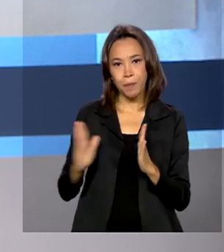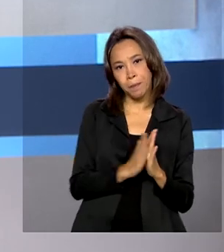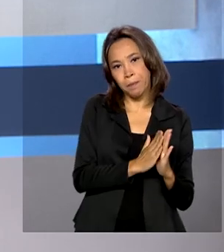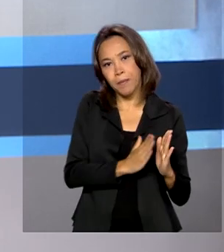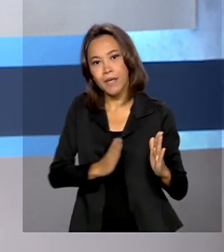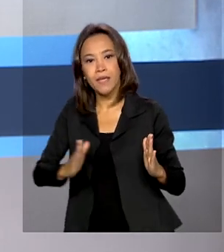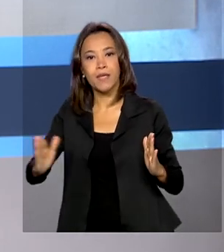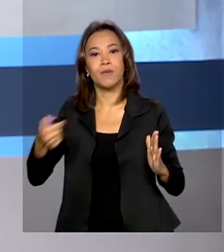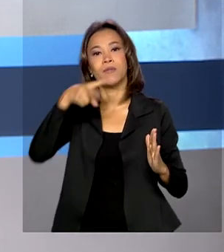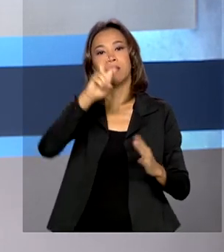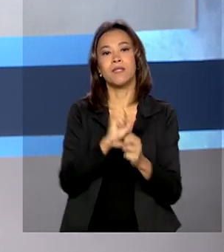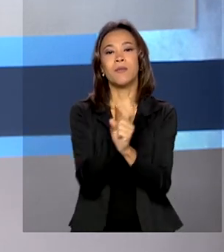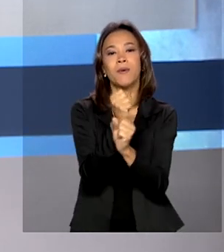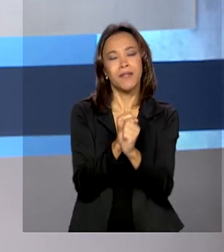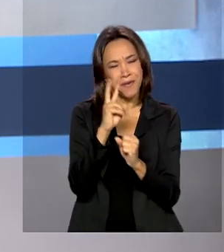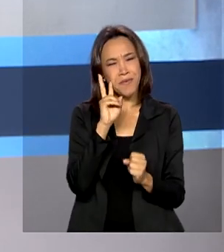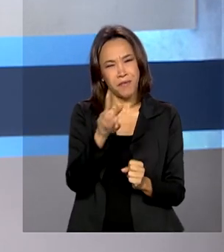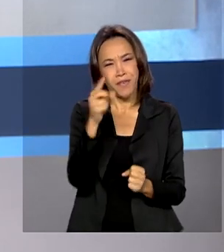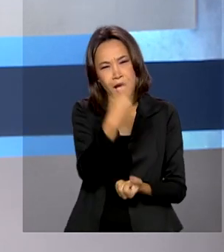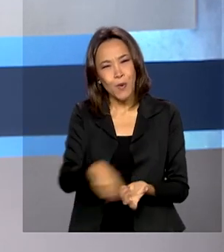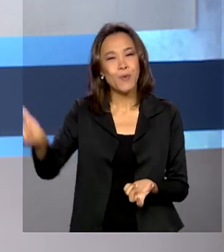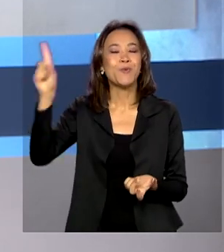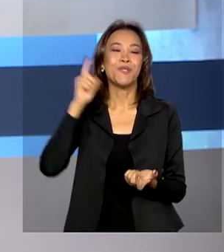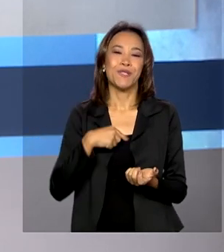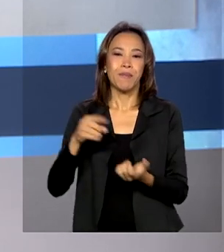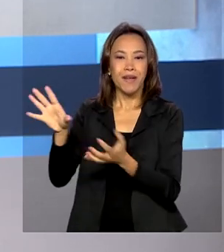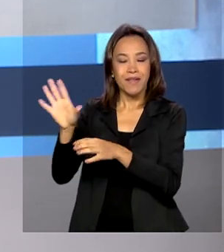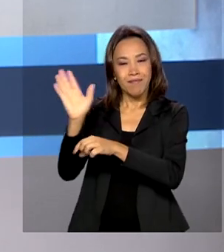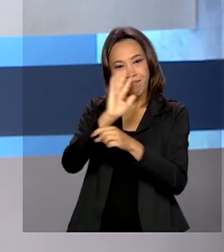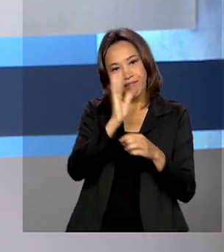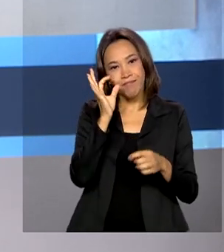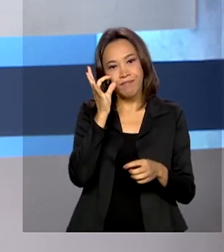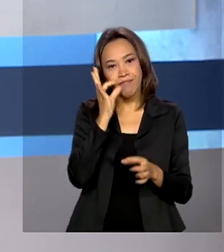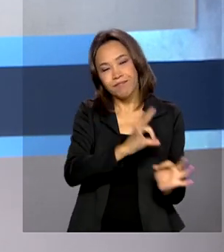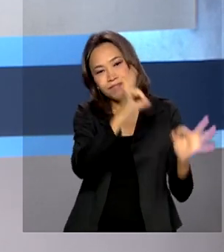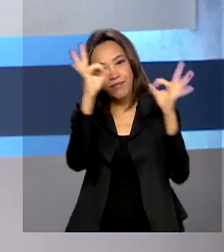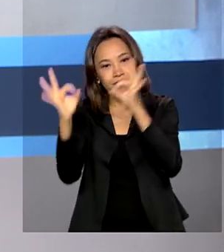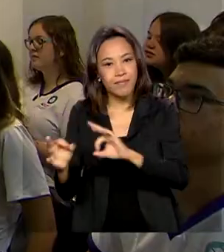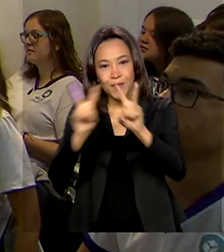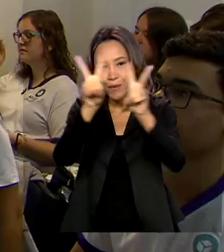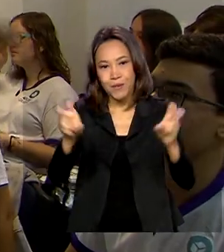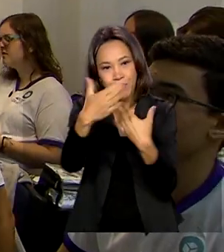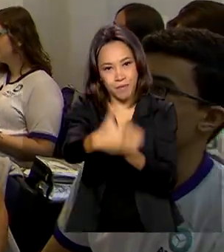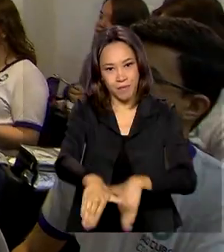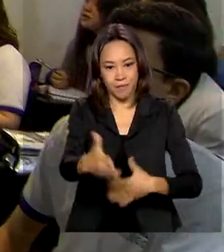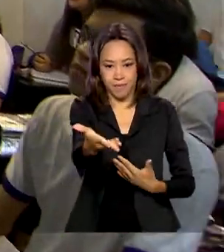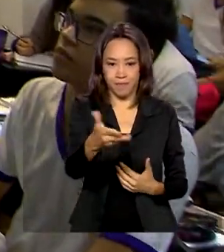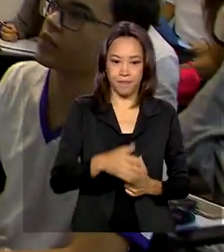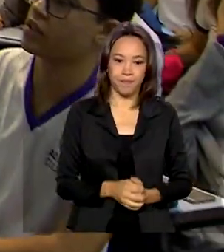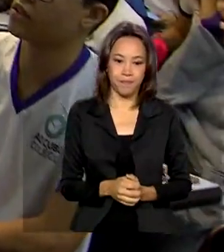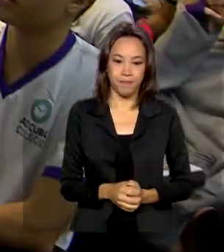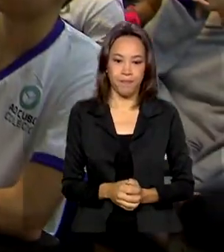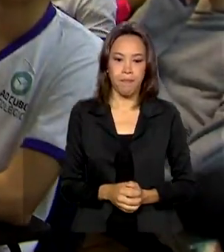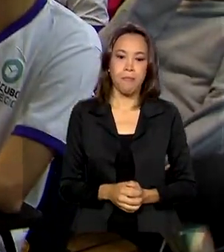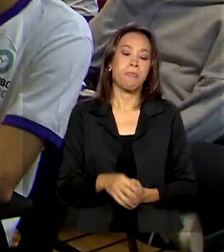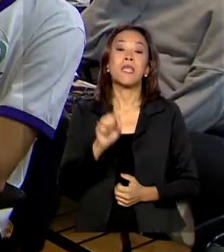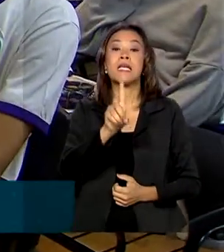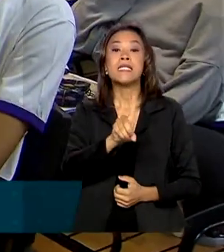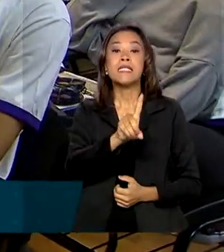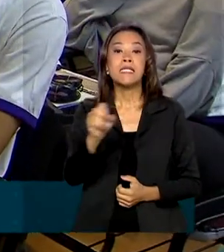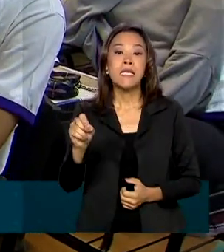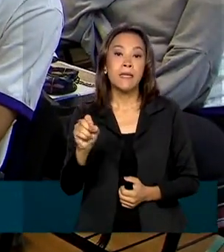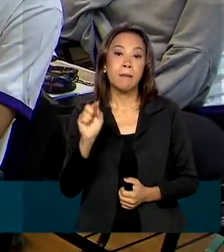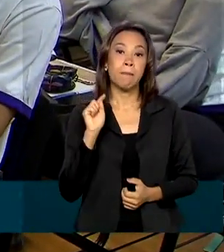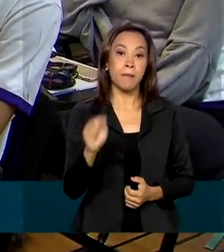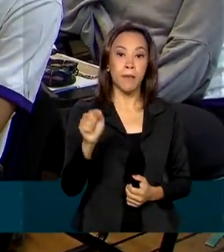Vamos ver na penúltima reportagem da nossa série especial sobre o exame. Neste ano, cerca de 100 mil estudantes